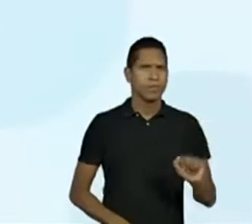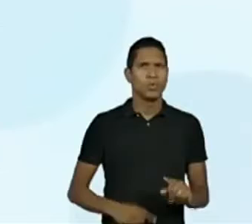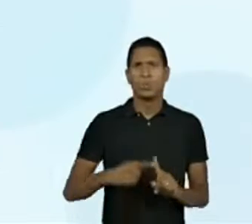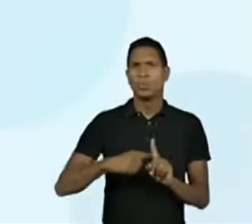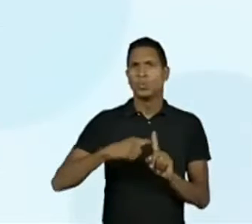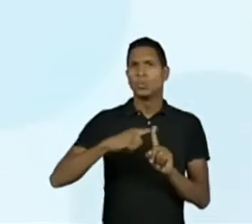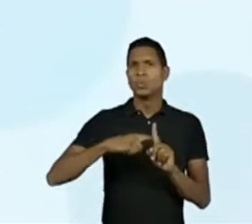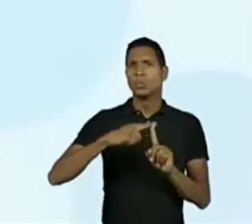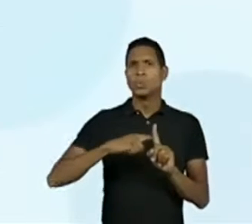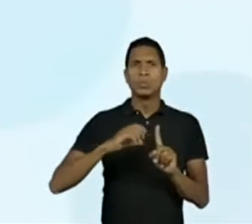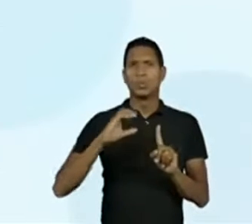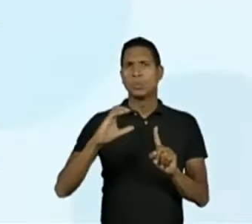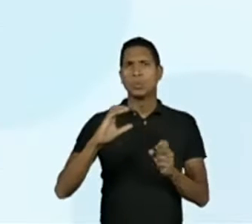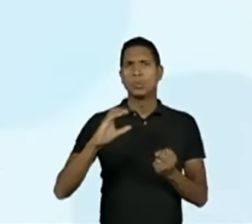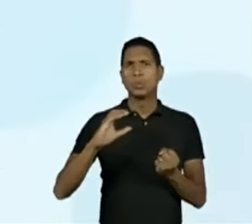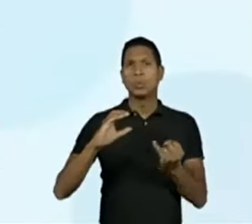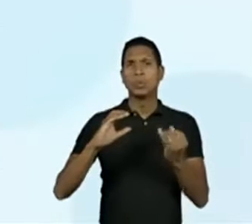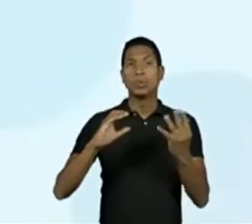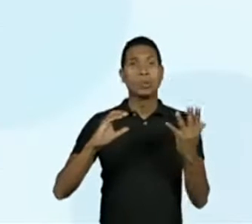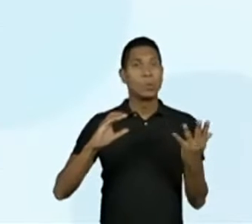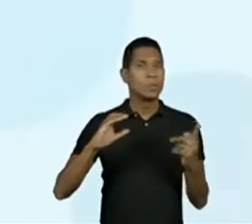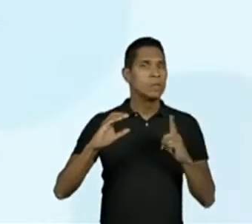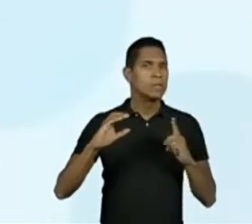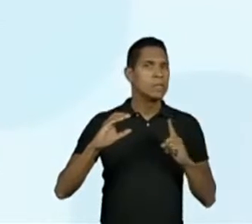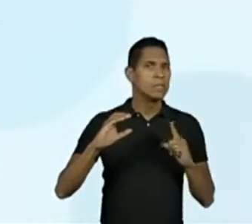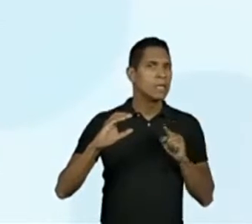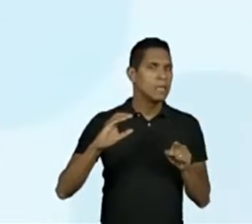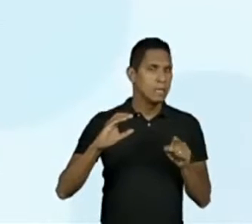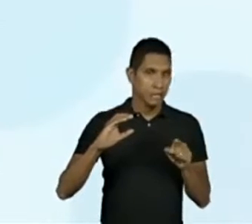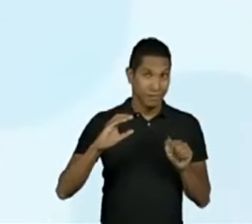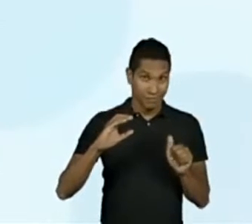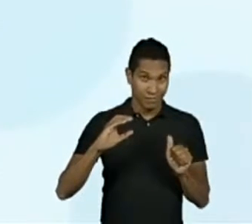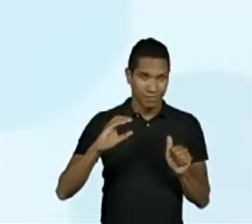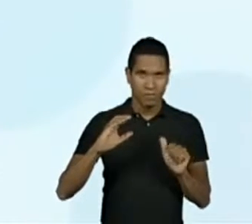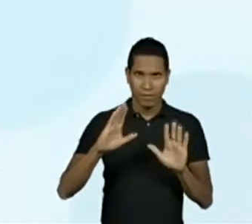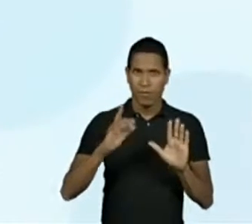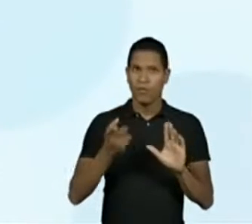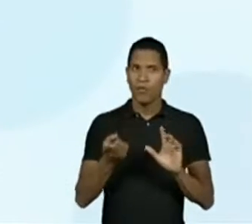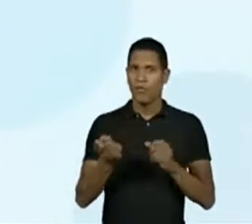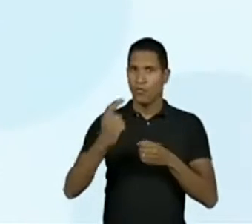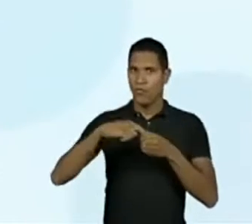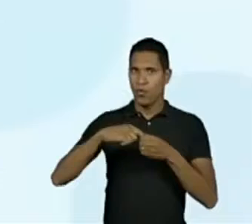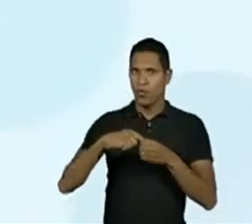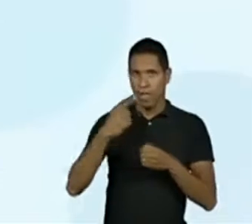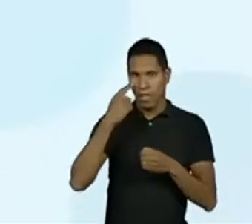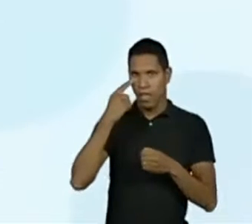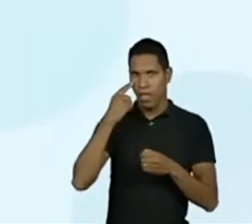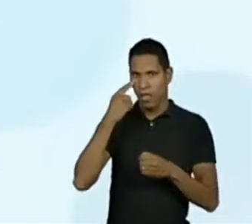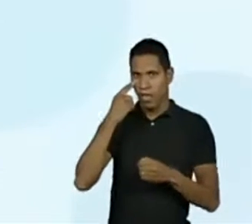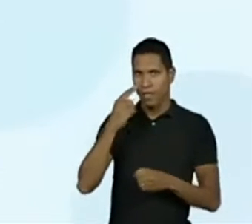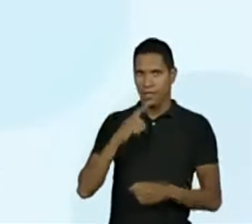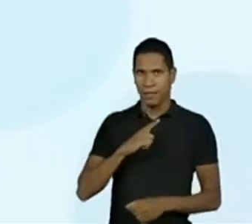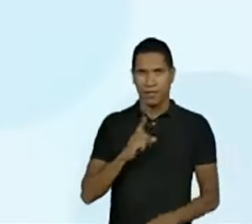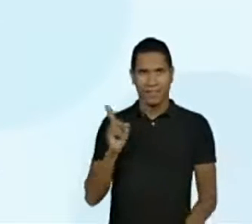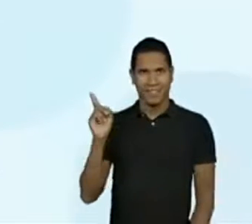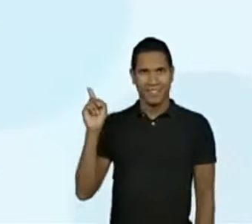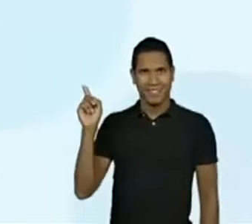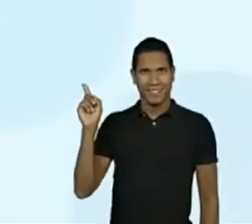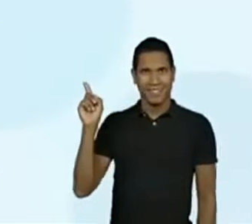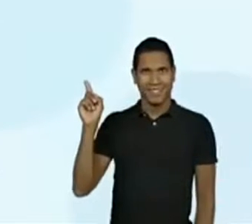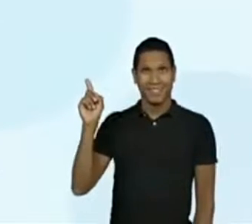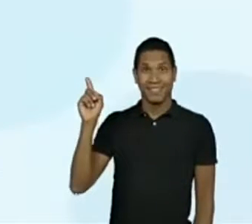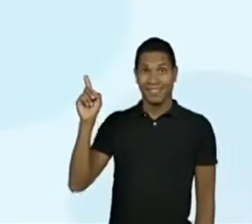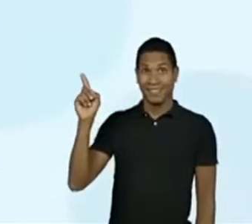estão marcados no painel? Eu vou retomar o painel para essa tela. Está aí,